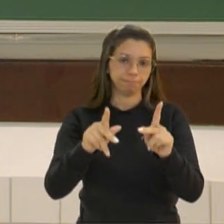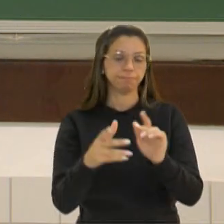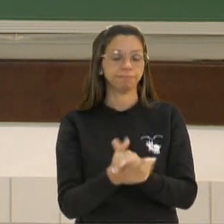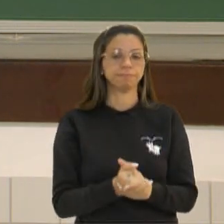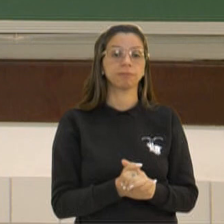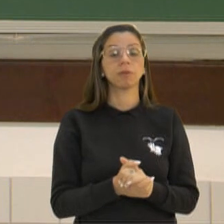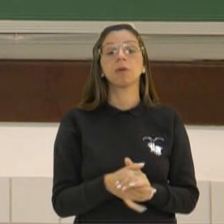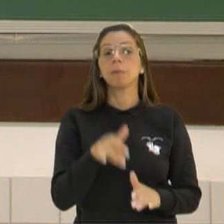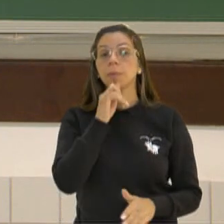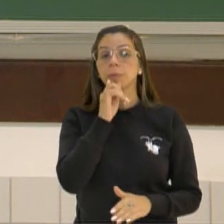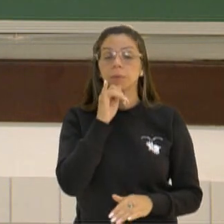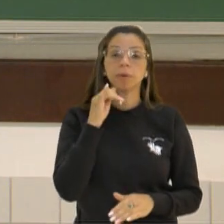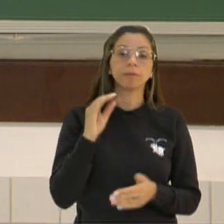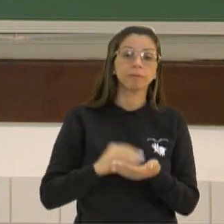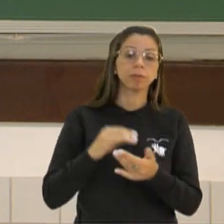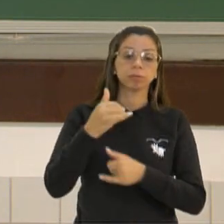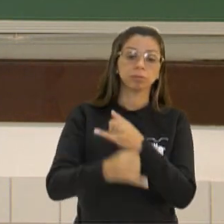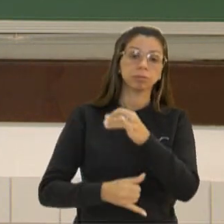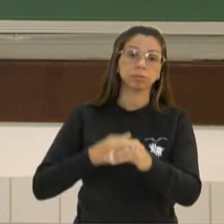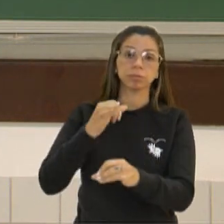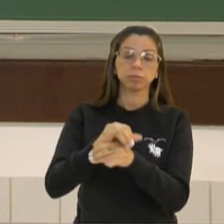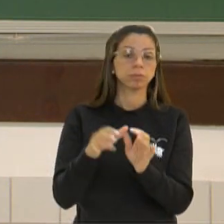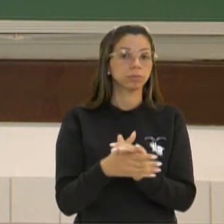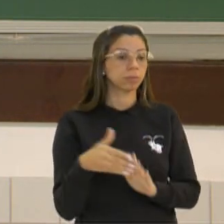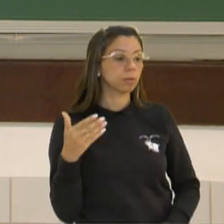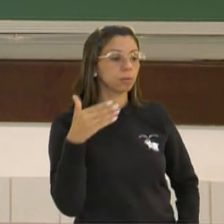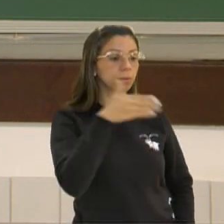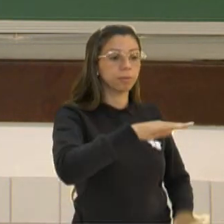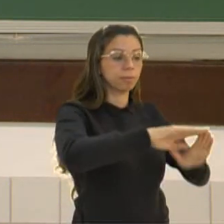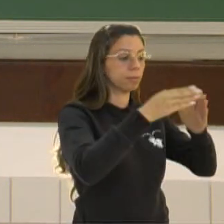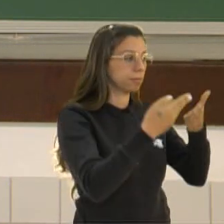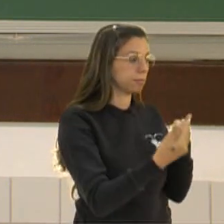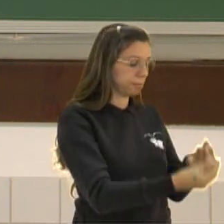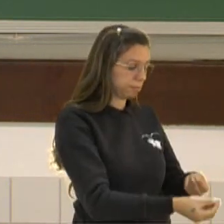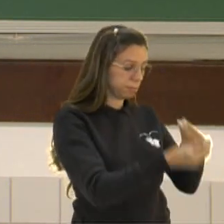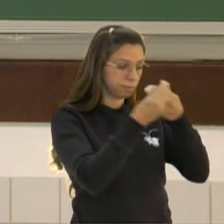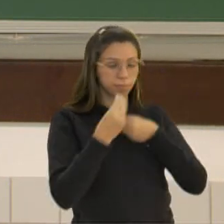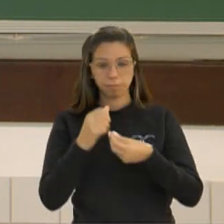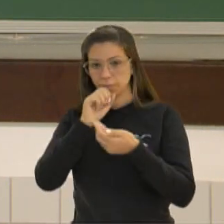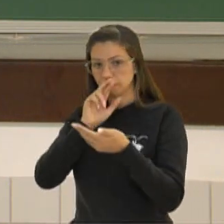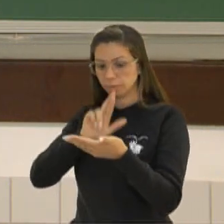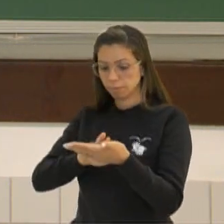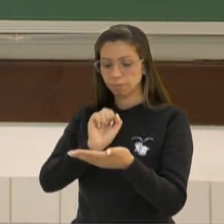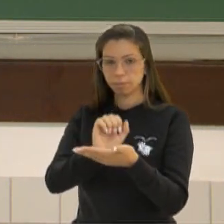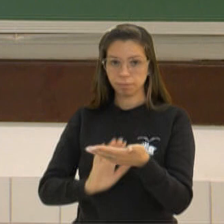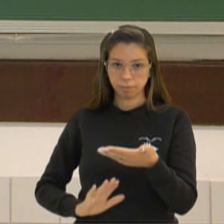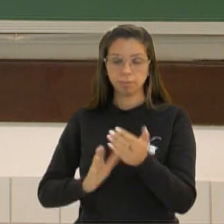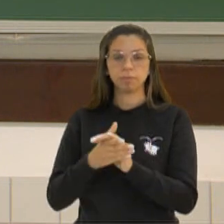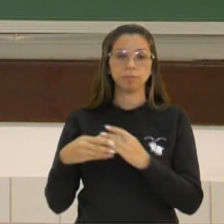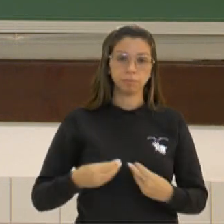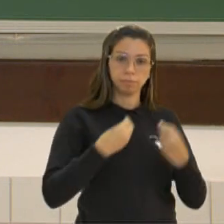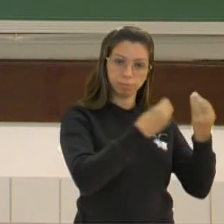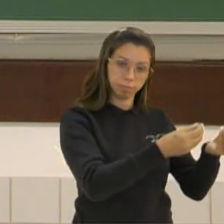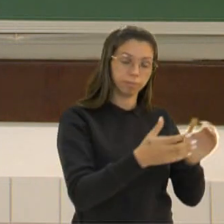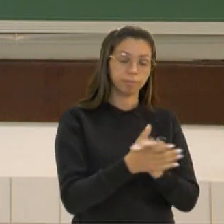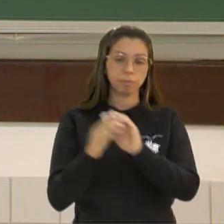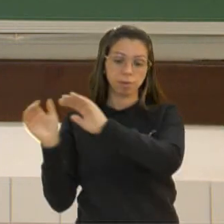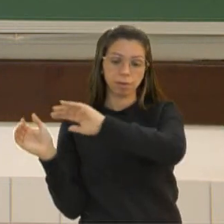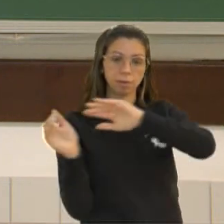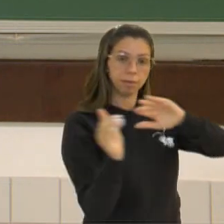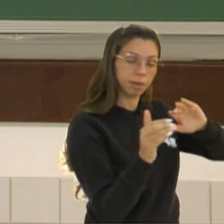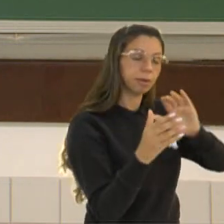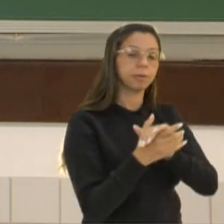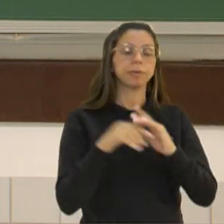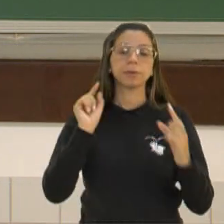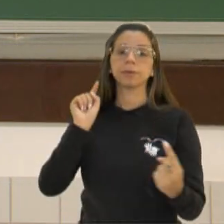Se você ainda não tem acesso às salas virtuais, continue retirando o material impresso na sua escola. Tema da nossa aula de hoje,